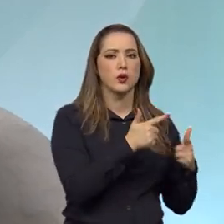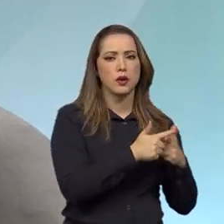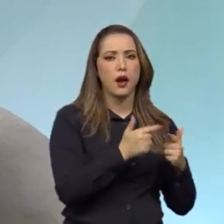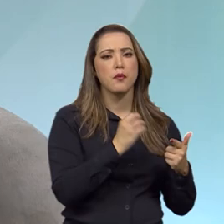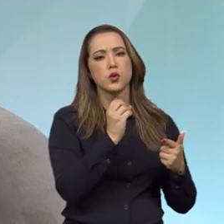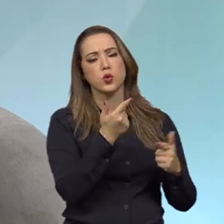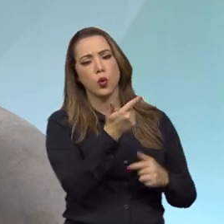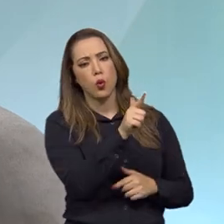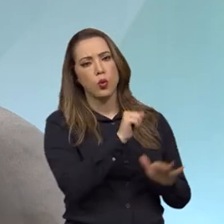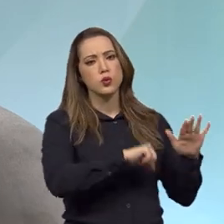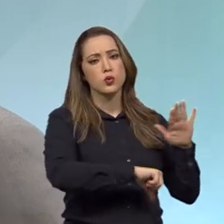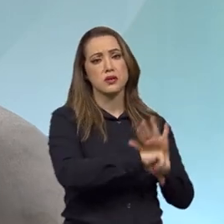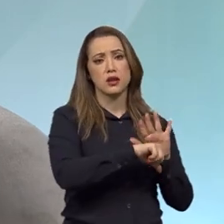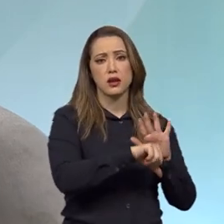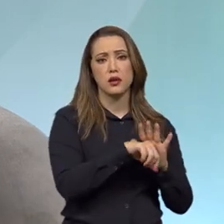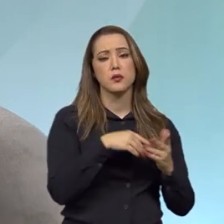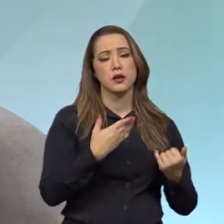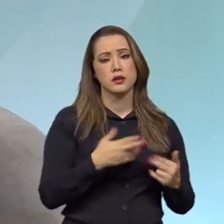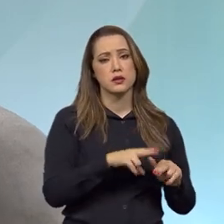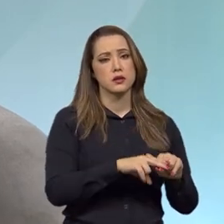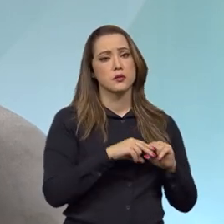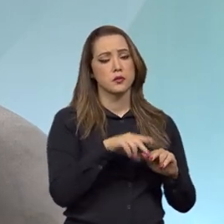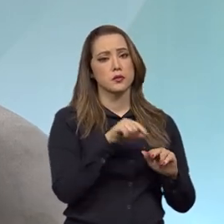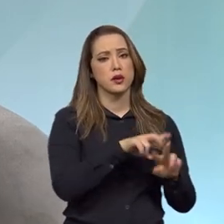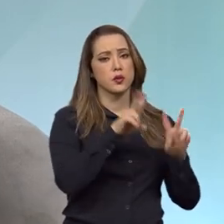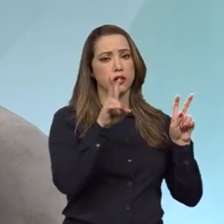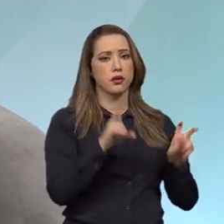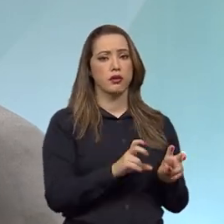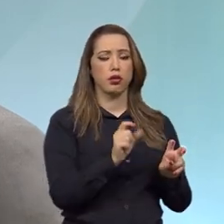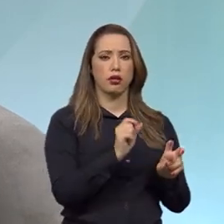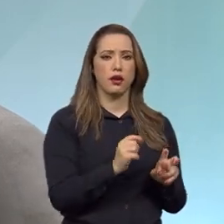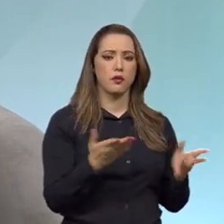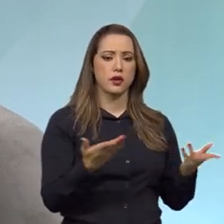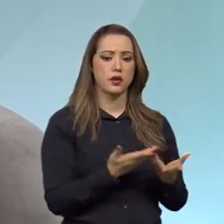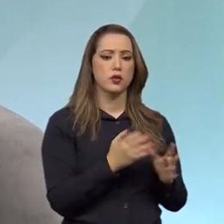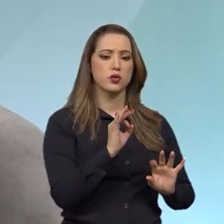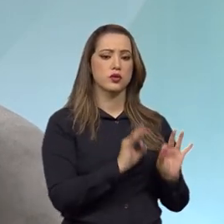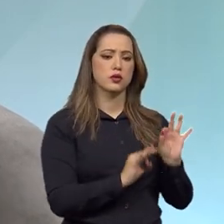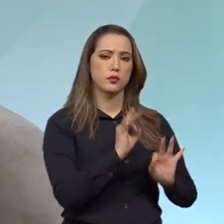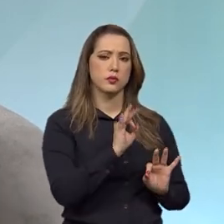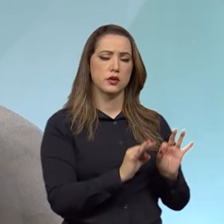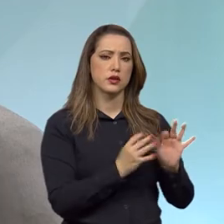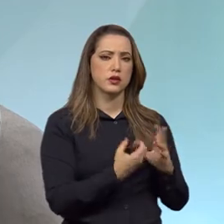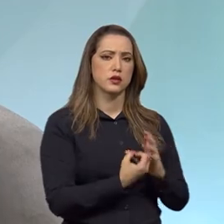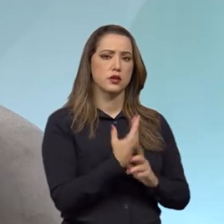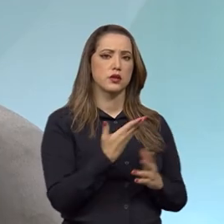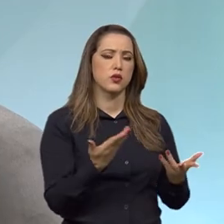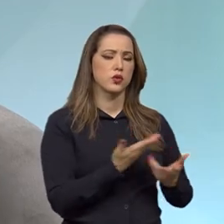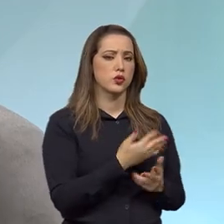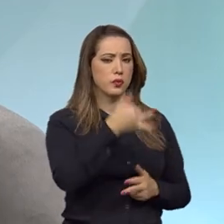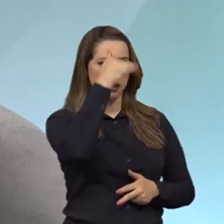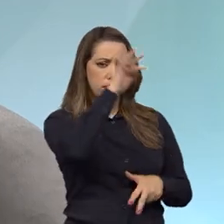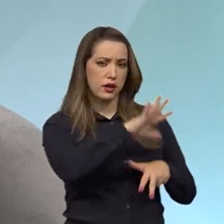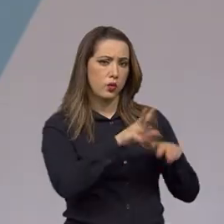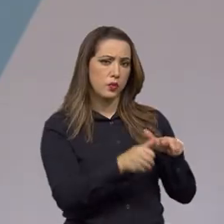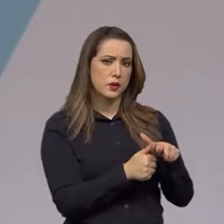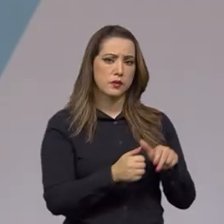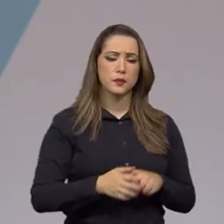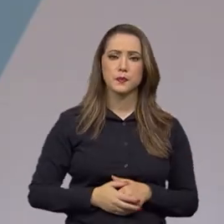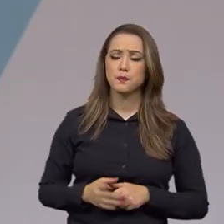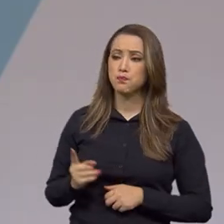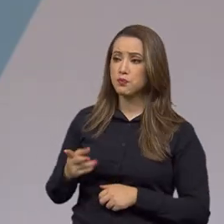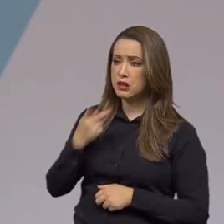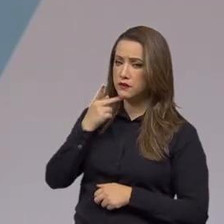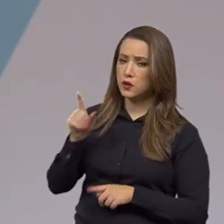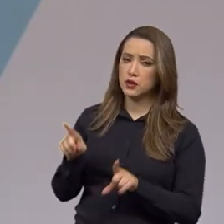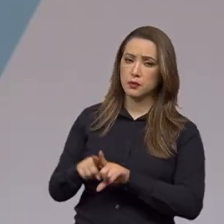investigação. Isso em prol da pauta que labora em favor da não corrupção, anticorrupção. O senhor comentou